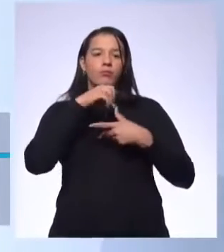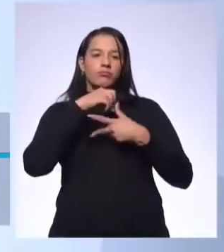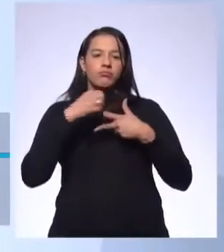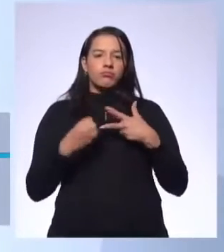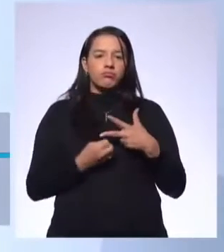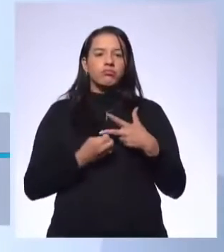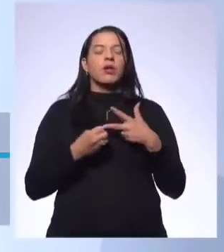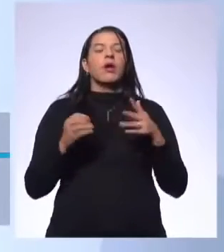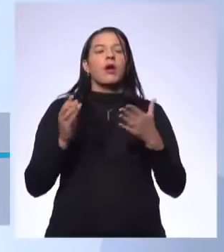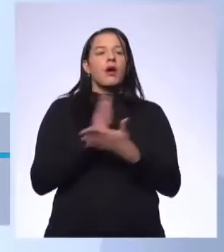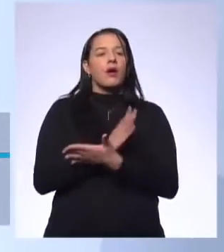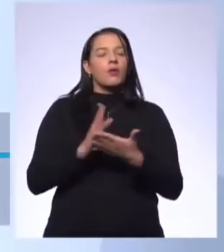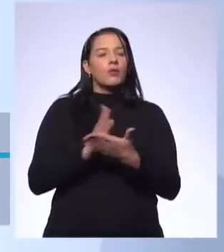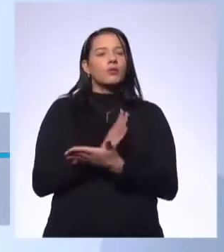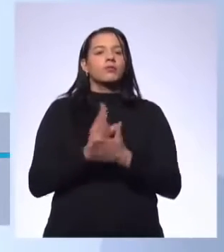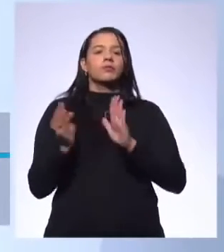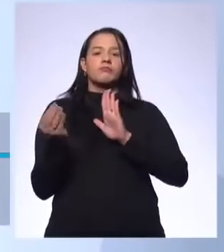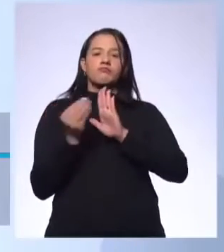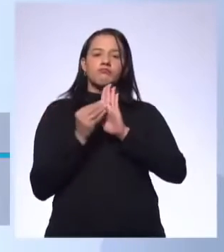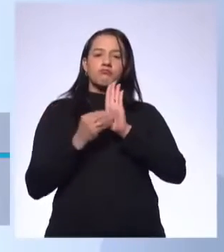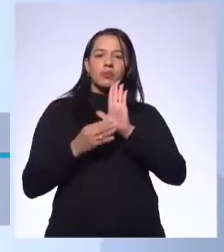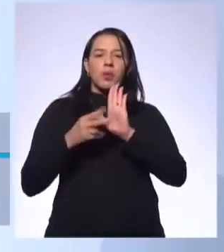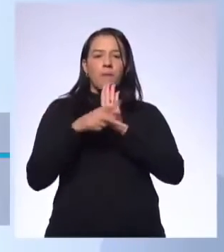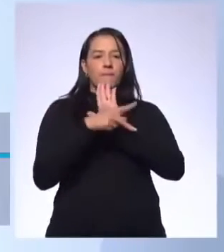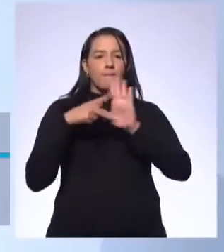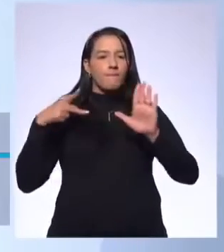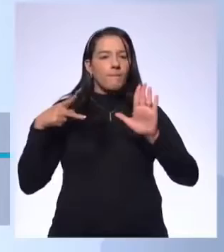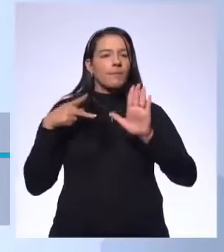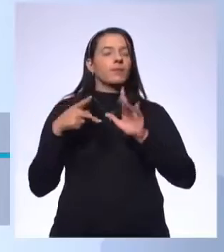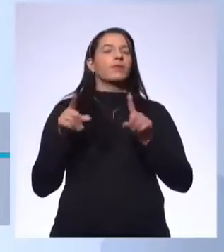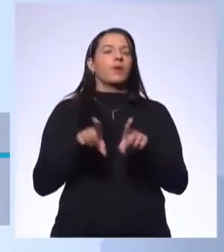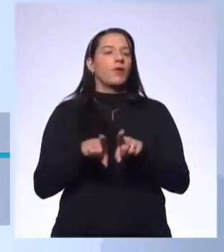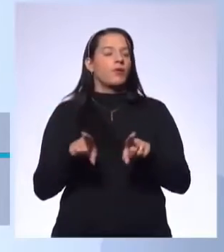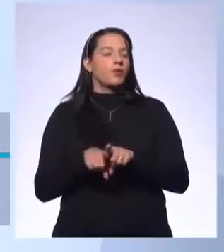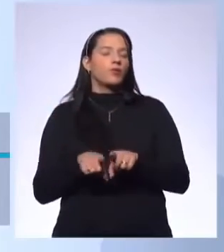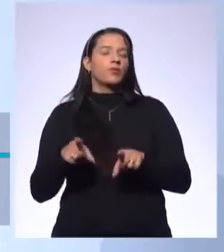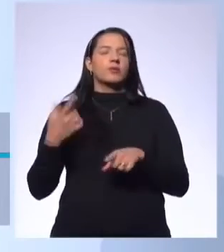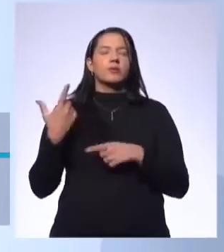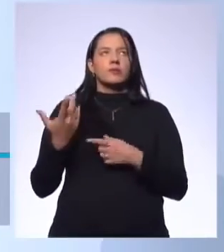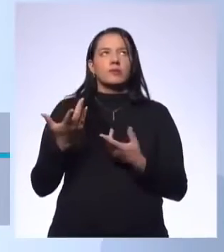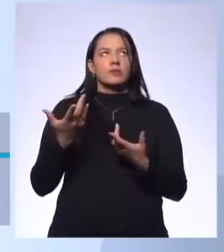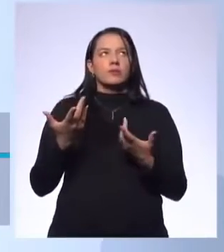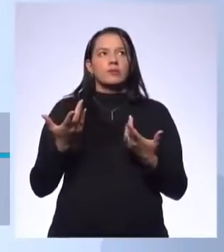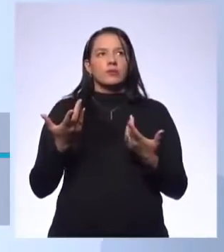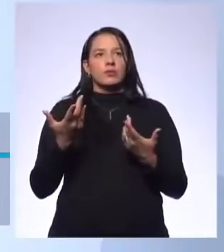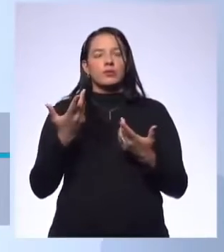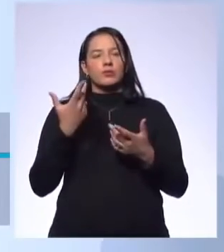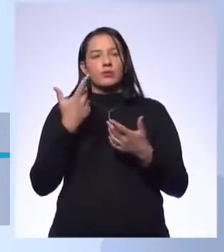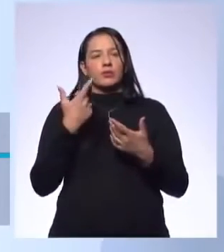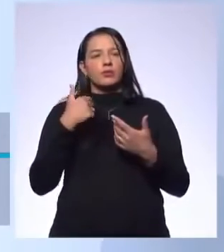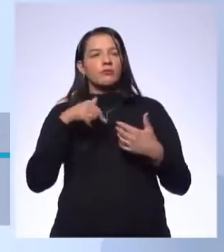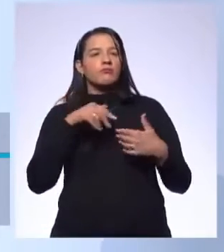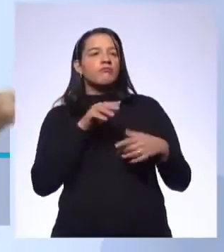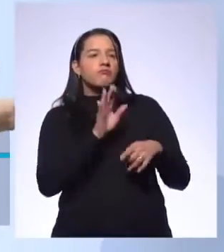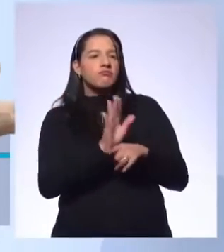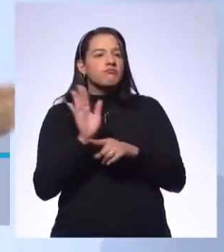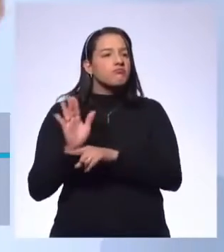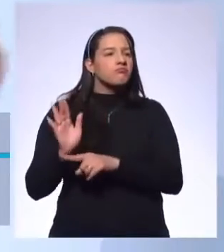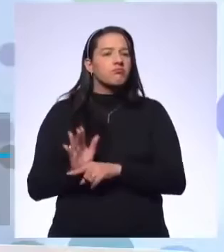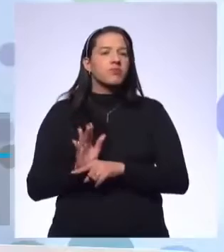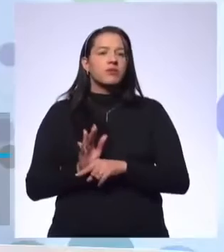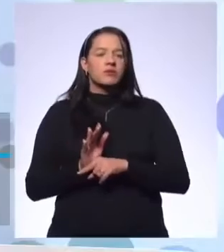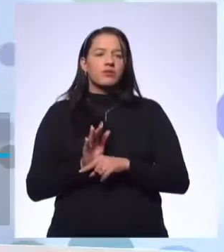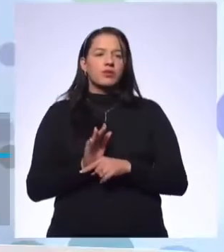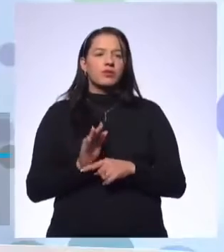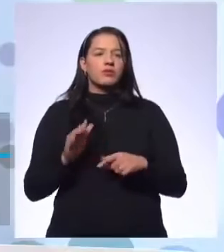coloca ali algumas proposições, algumas sugestões ali de resolução daqueles problemas, porque geralmente artigos de